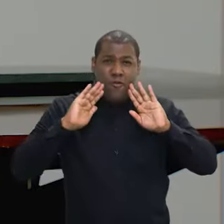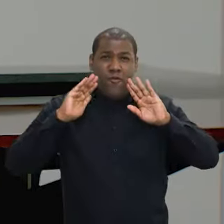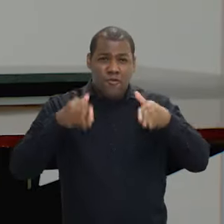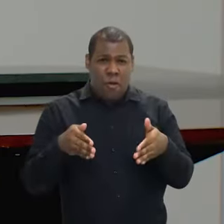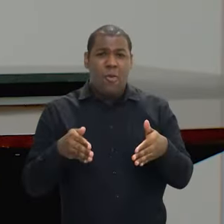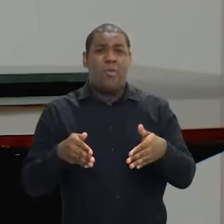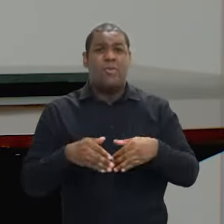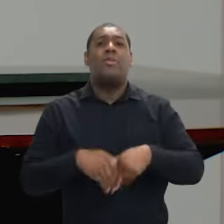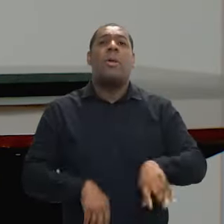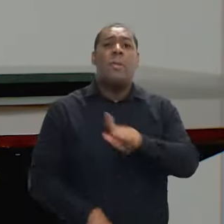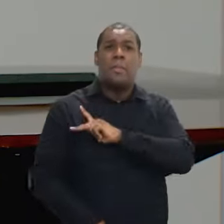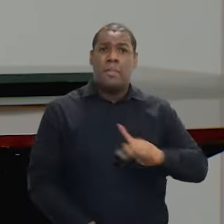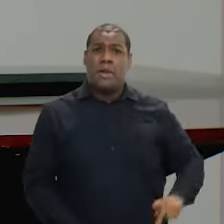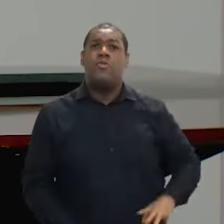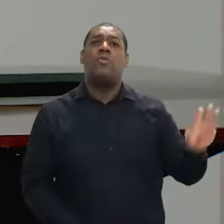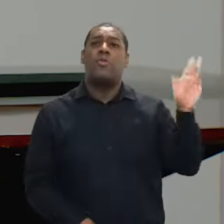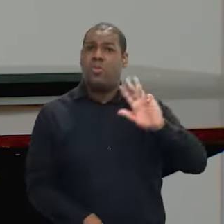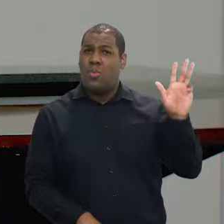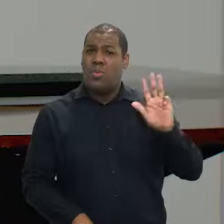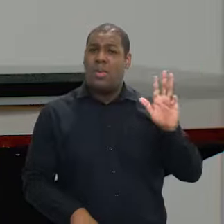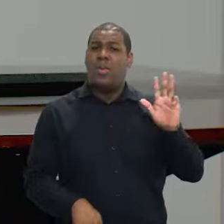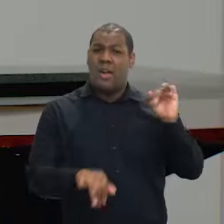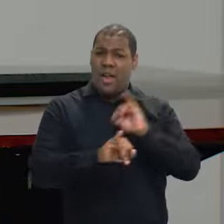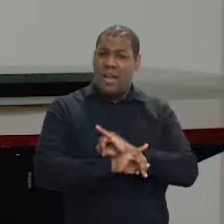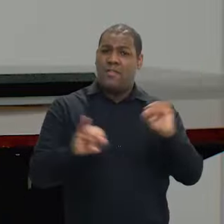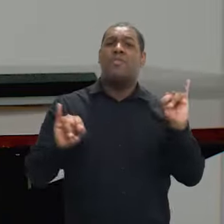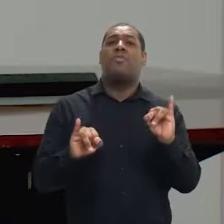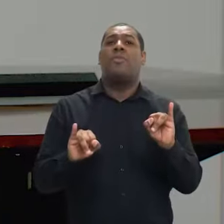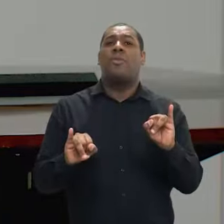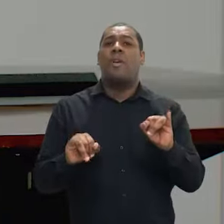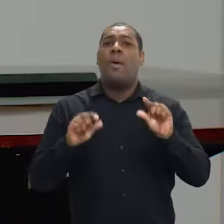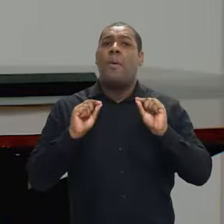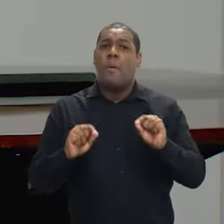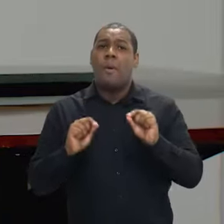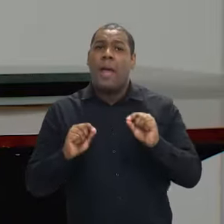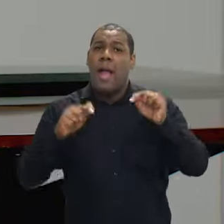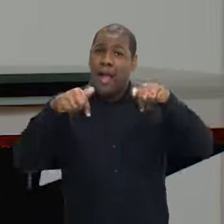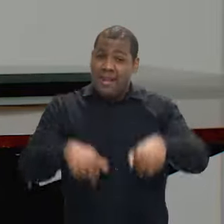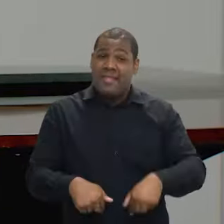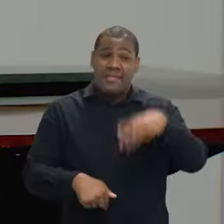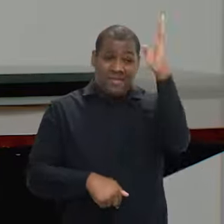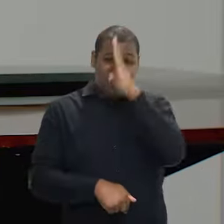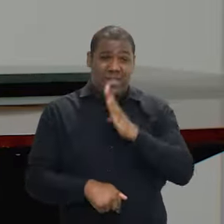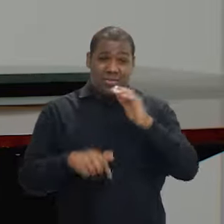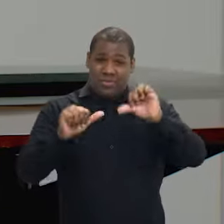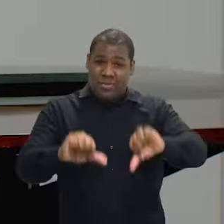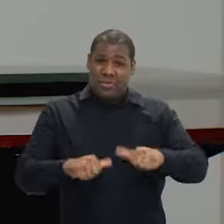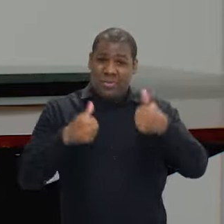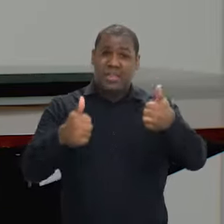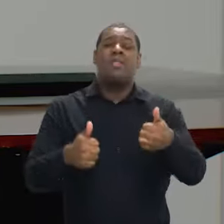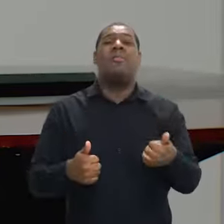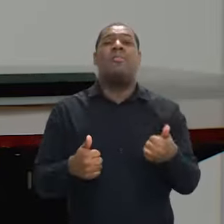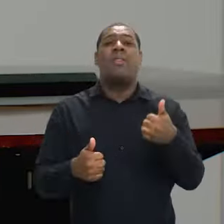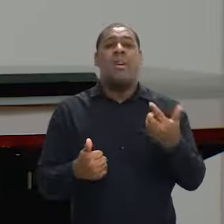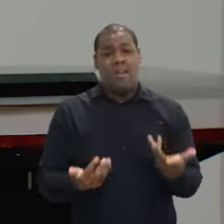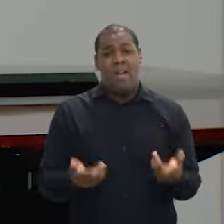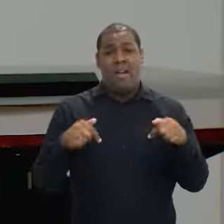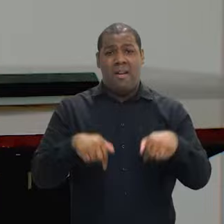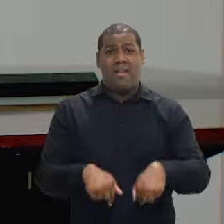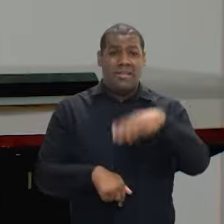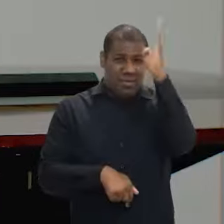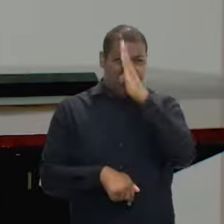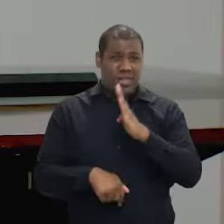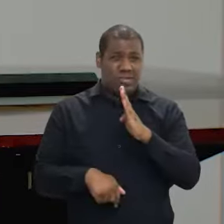focado no que o próprio presidente Lula diz que é o processo de reconstrução, né? Reconstrução do Estado